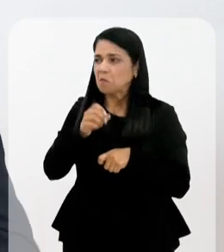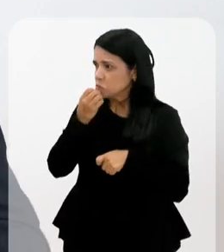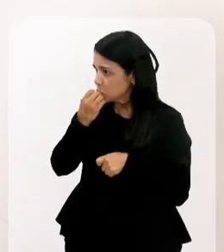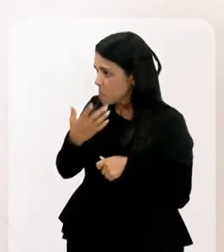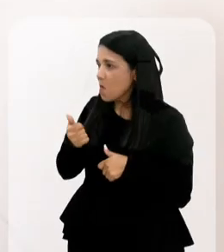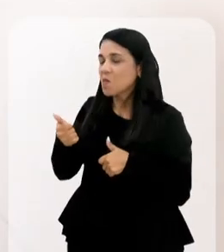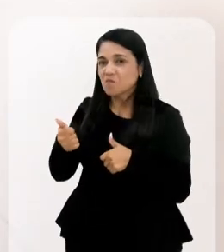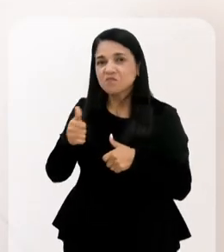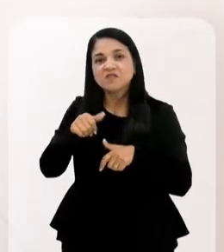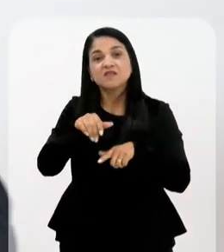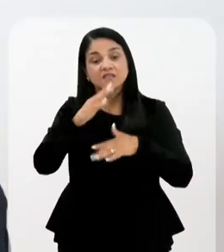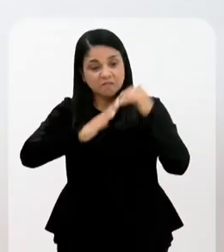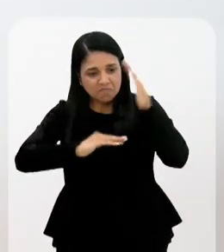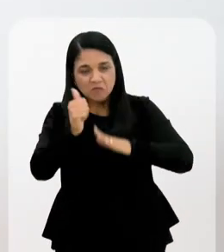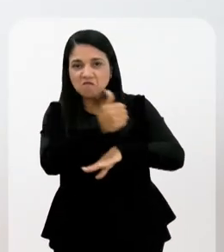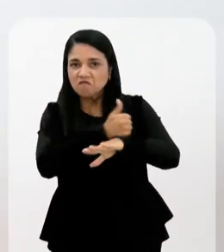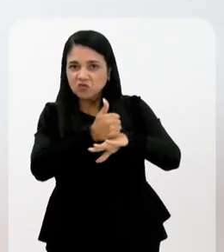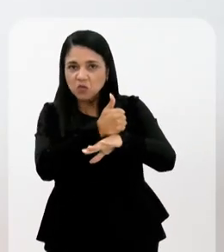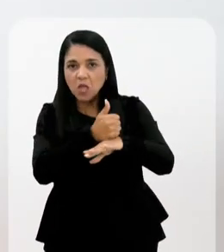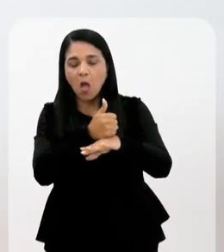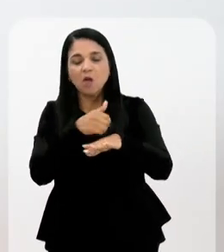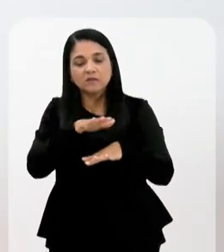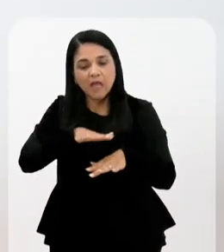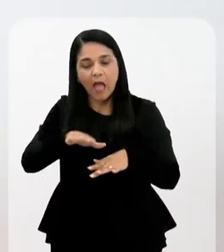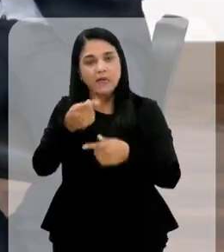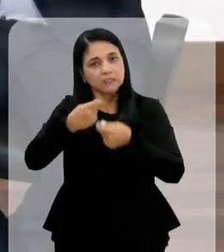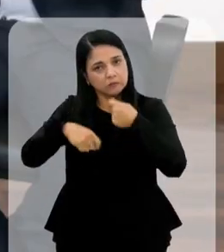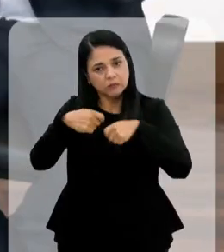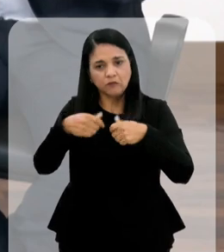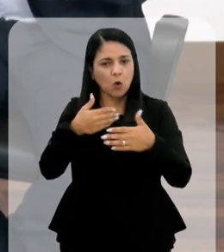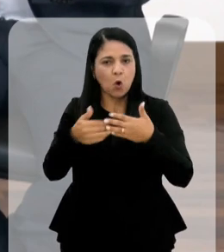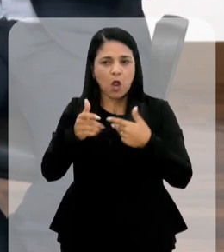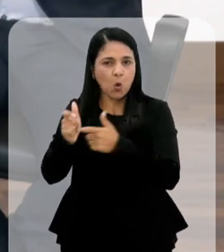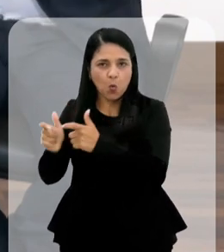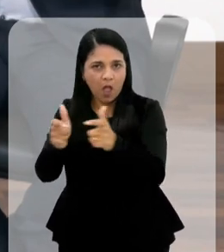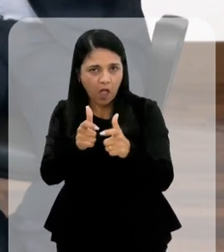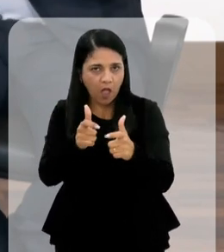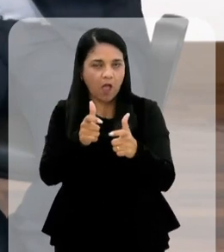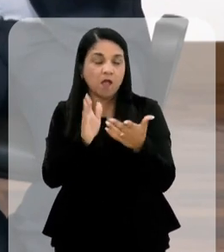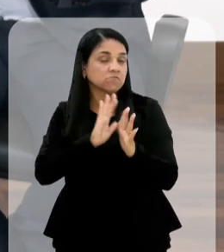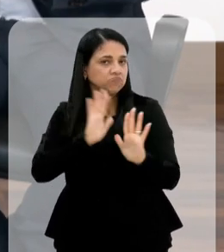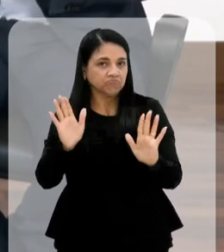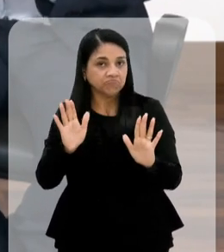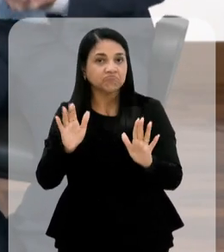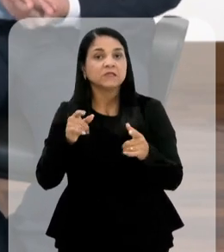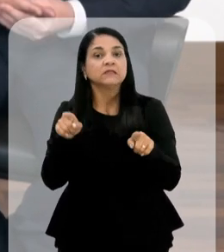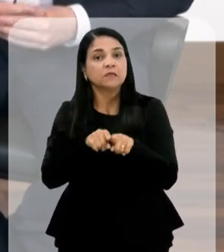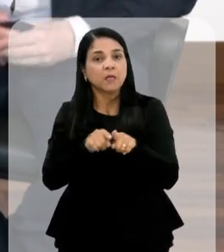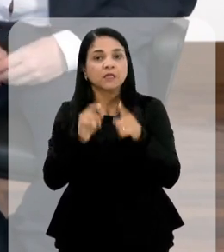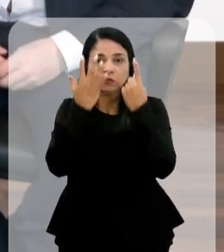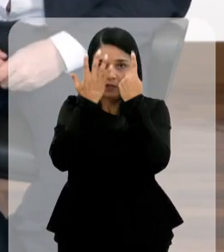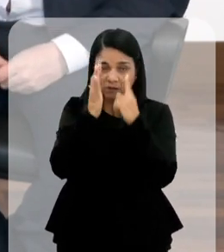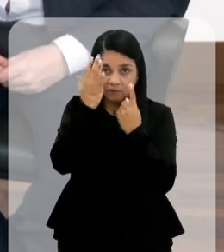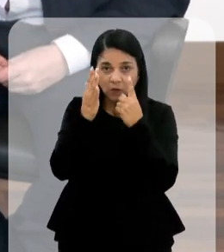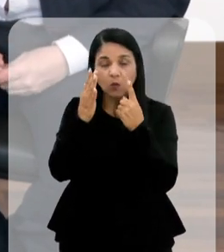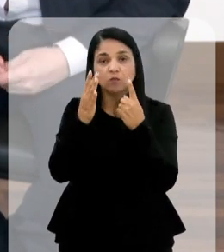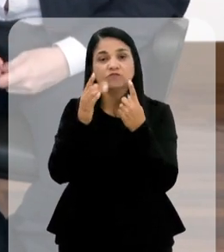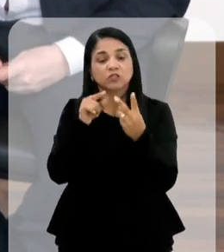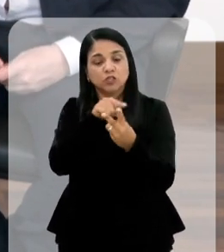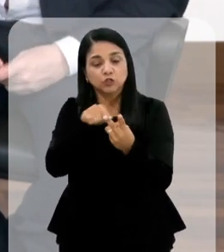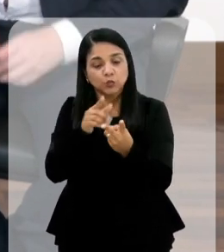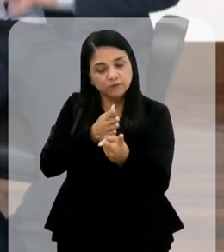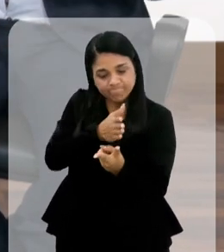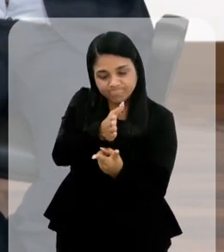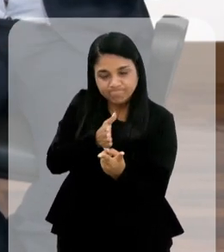a gente ter esse profissional trabalhando, seja na área administrativa, em qualquer lugar, em qualquer espaço, mas também seja no